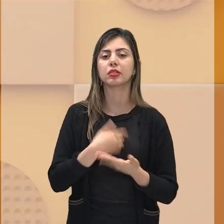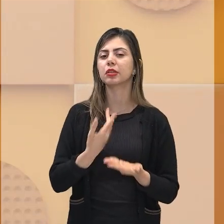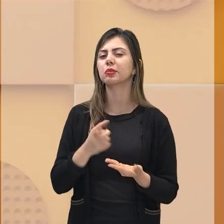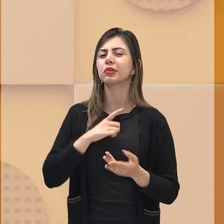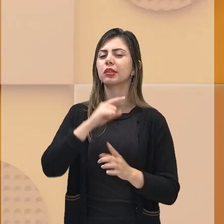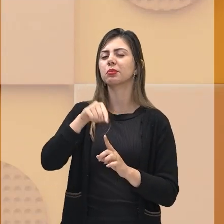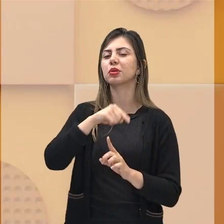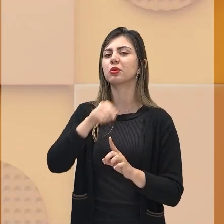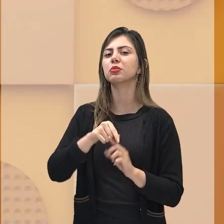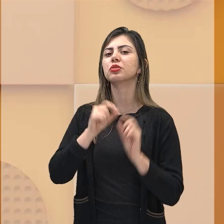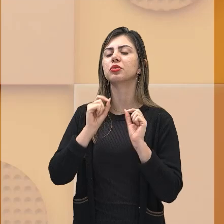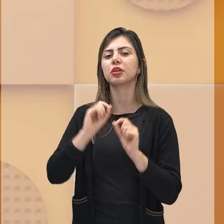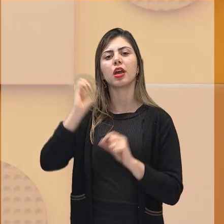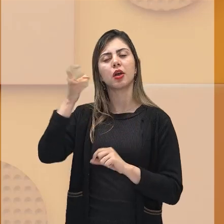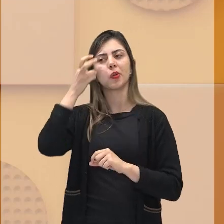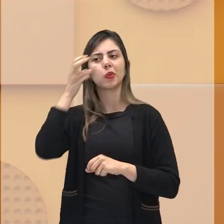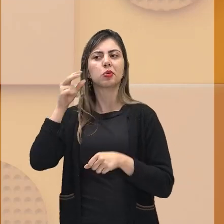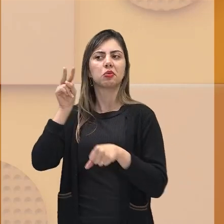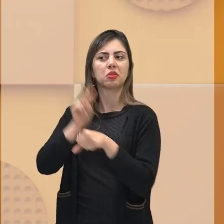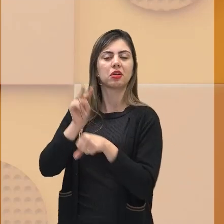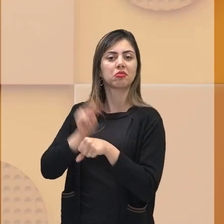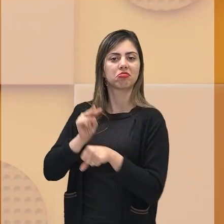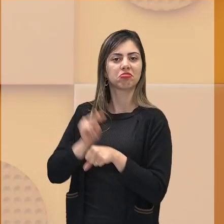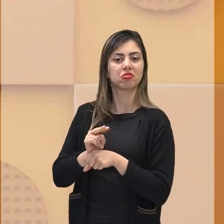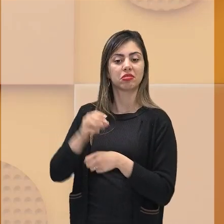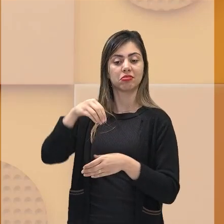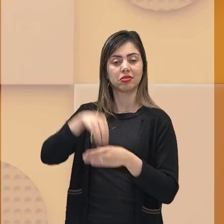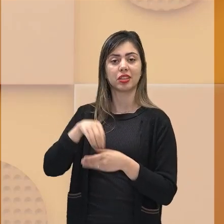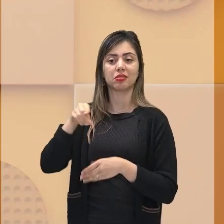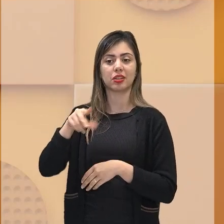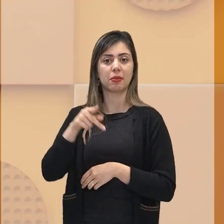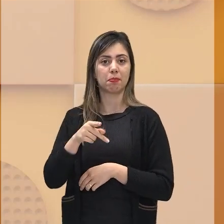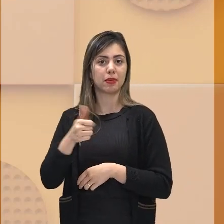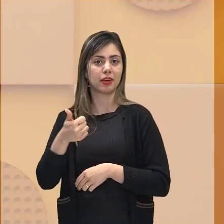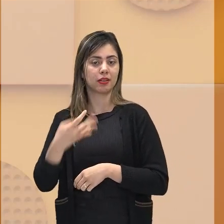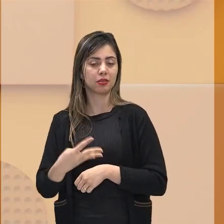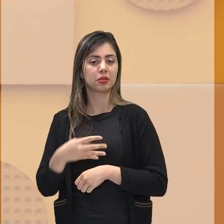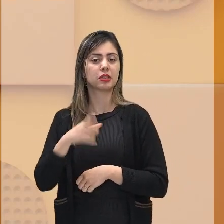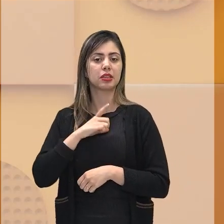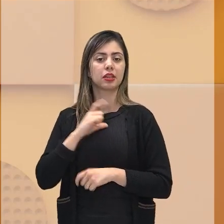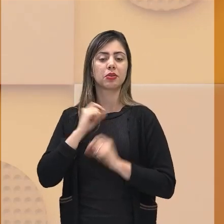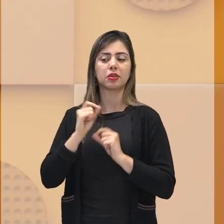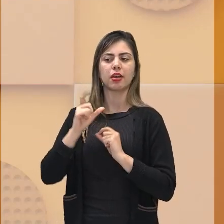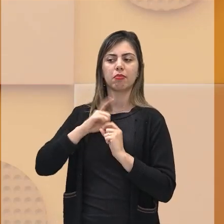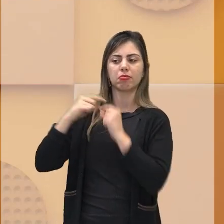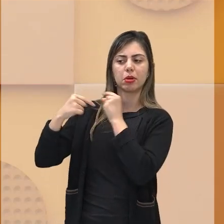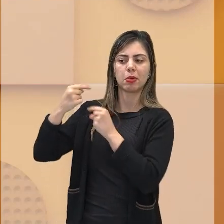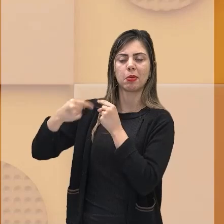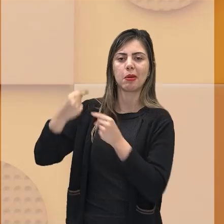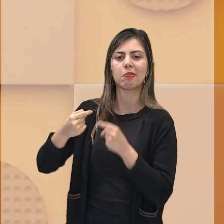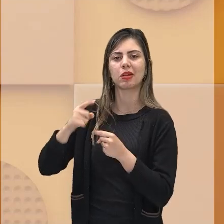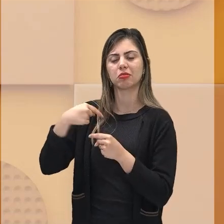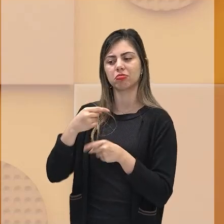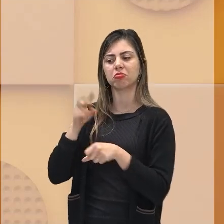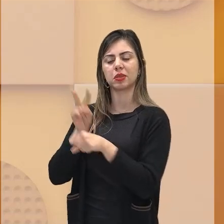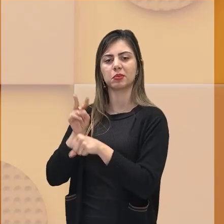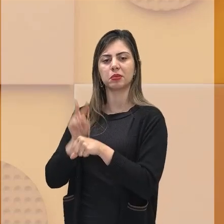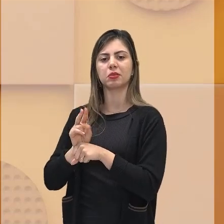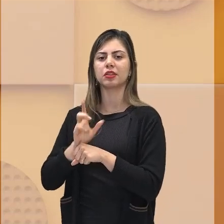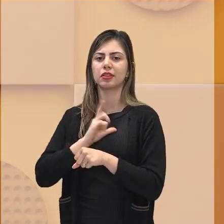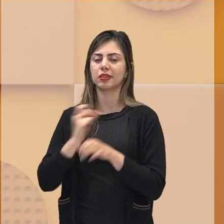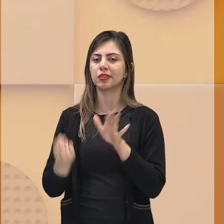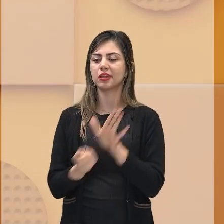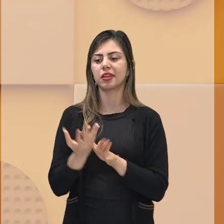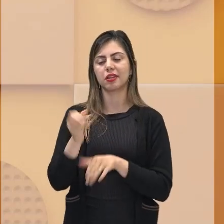preservar dentro da comunidade de São Benedito as raízes culturais e ancestrais que formaram todo esse